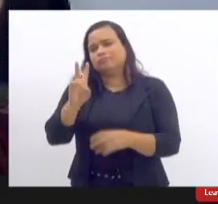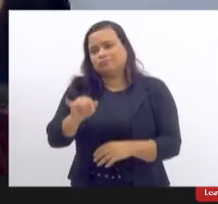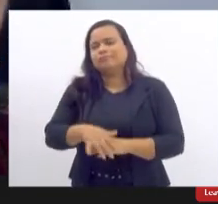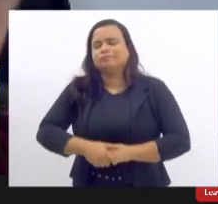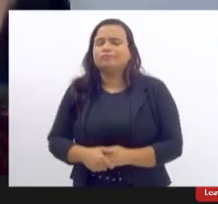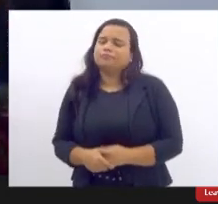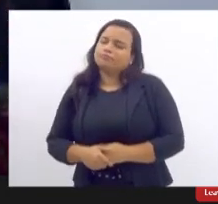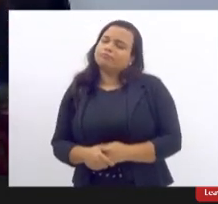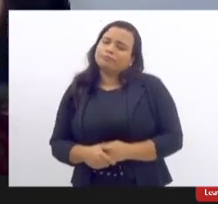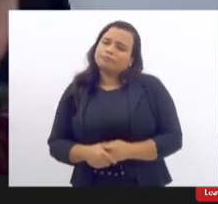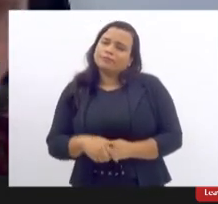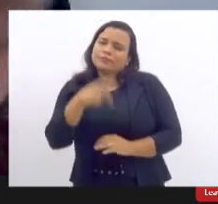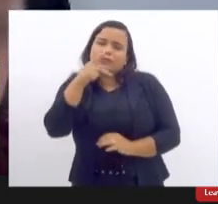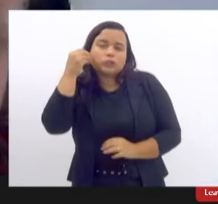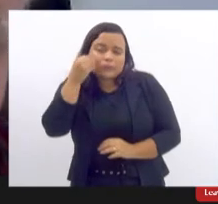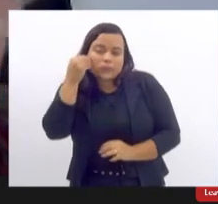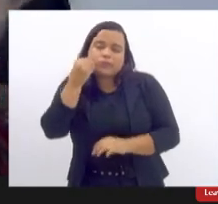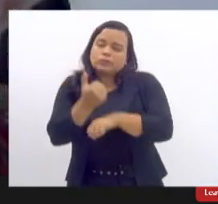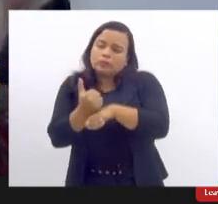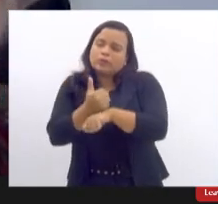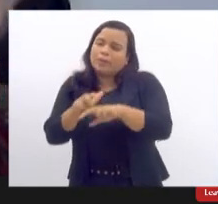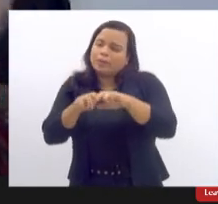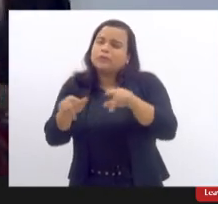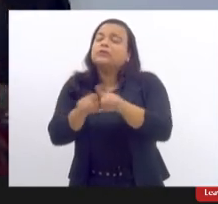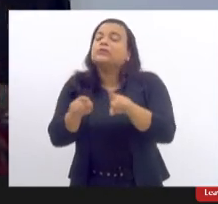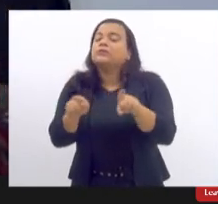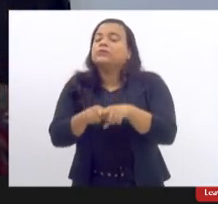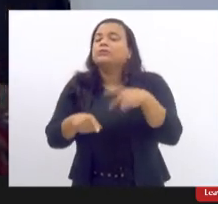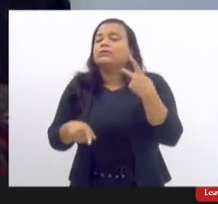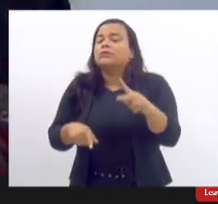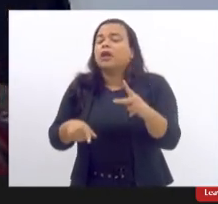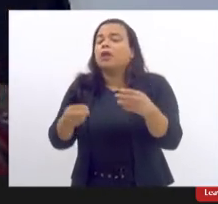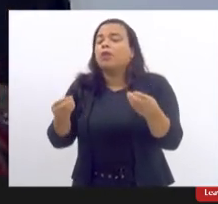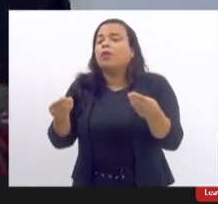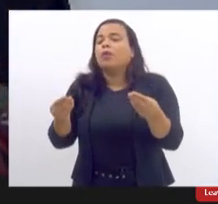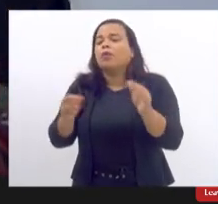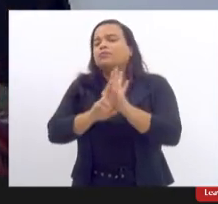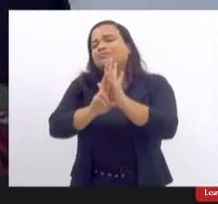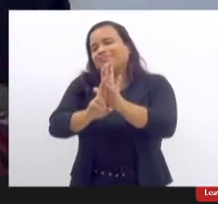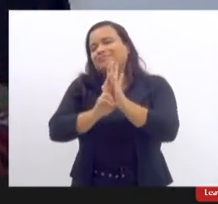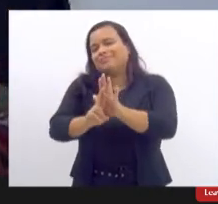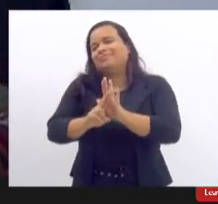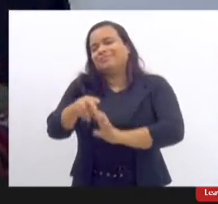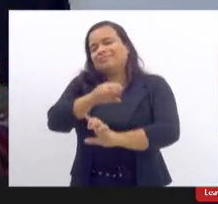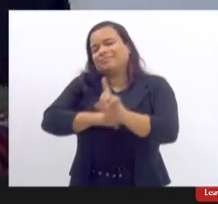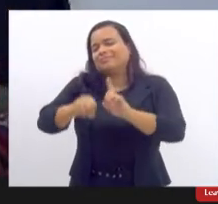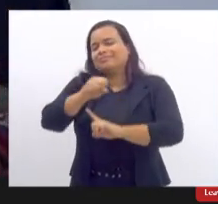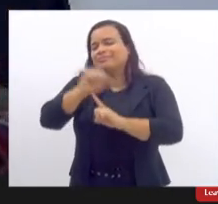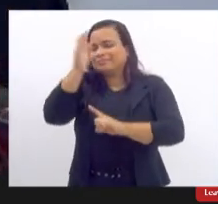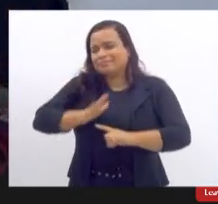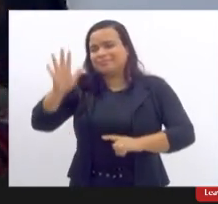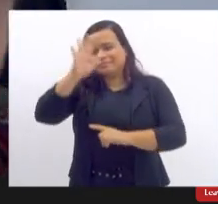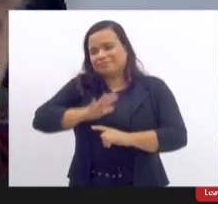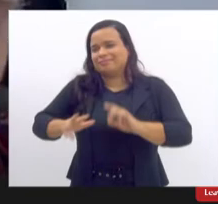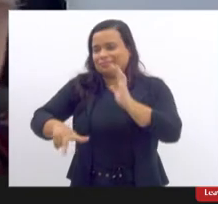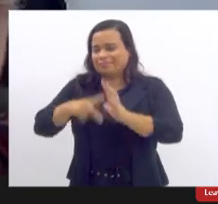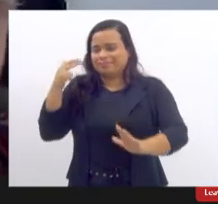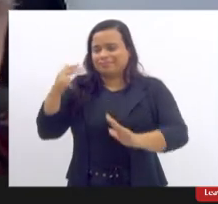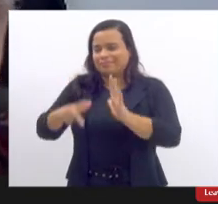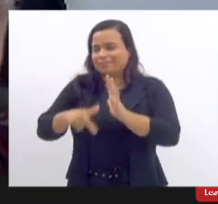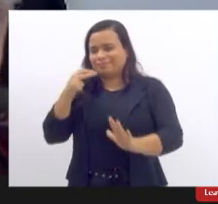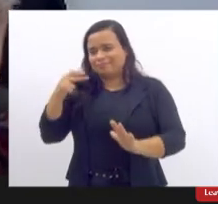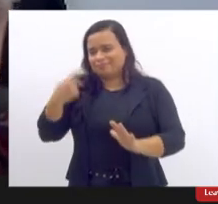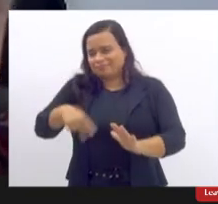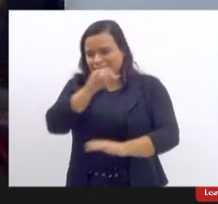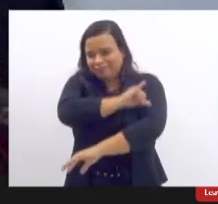tua experiência profissional e também por ser representante da sociedade brasileira de cirurgia aqui no Rio